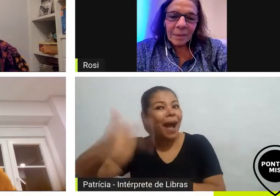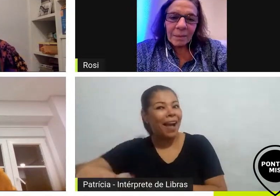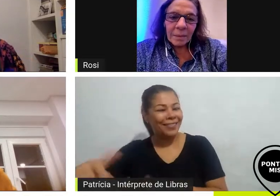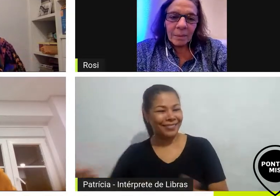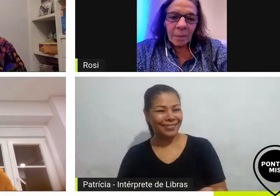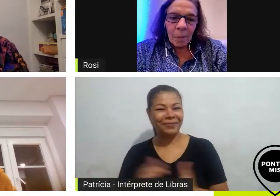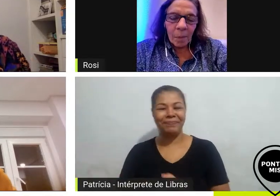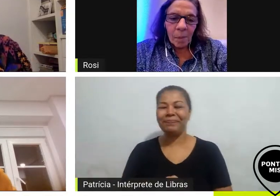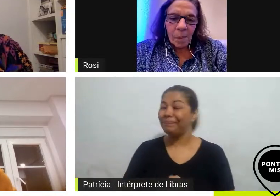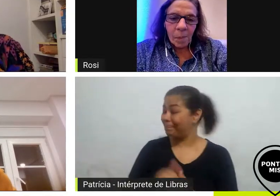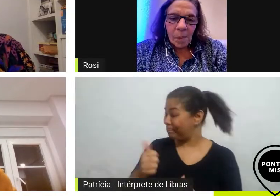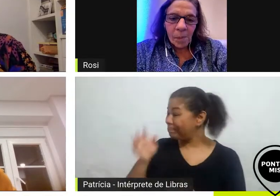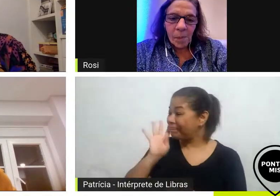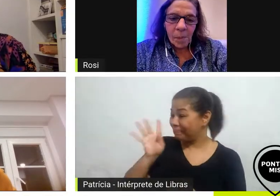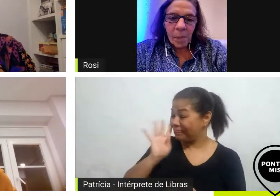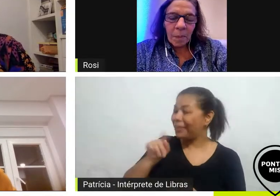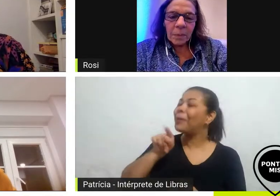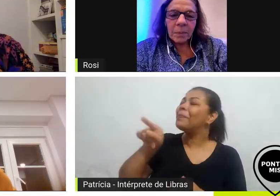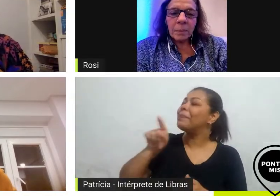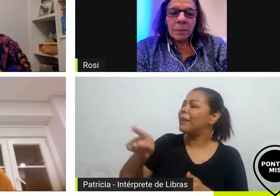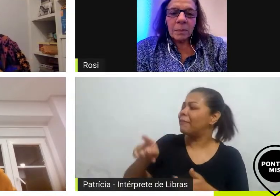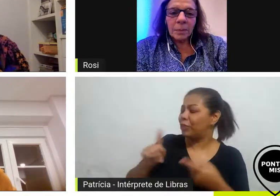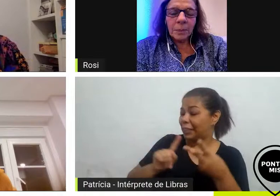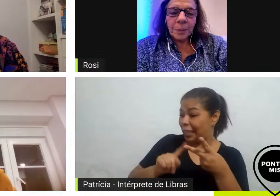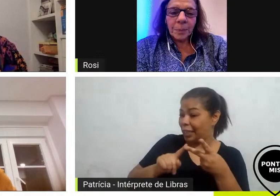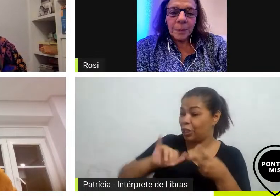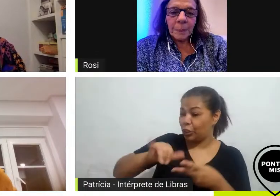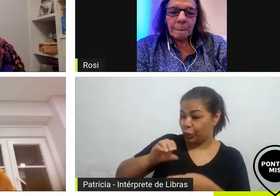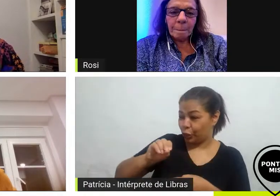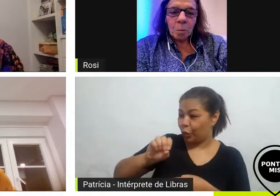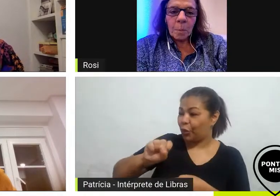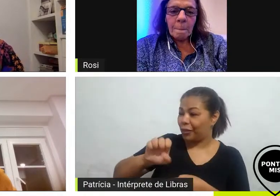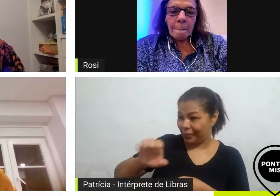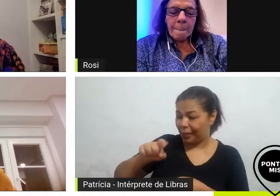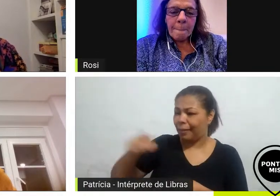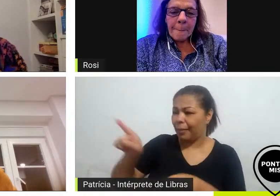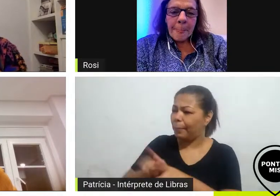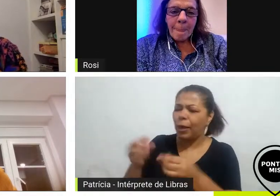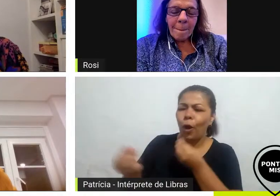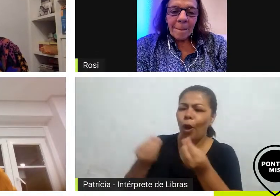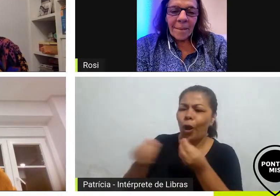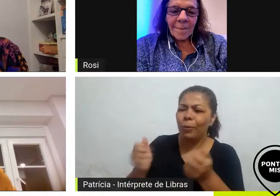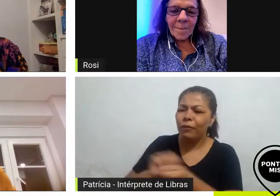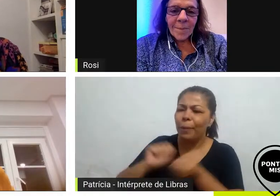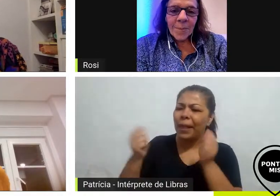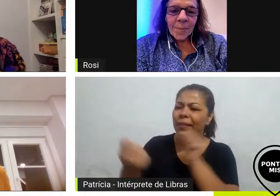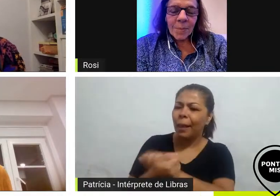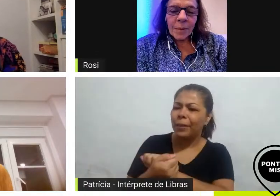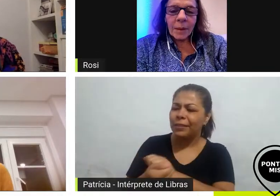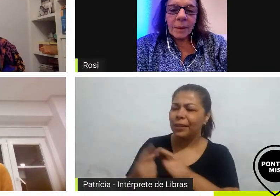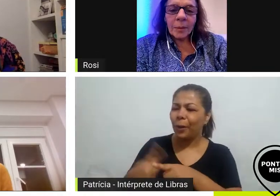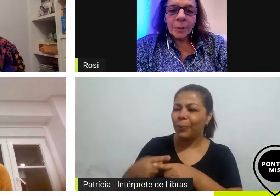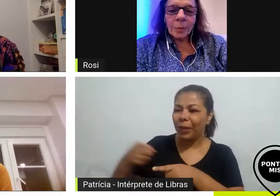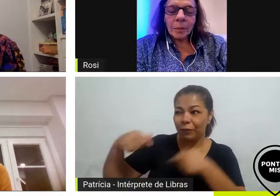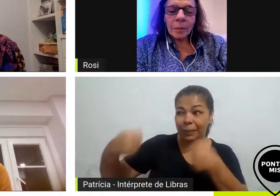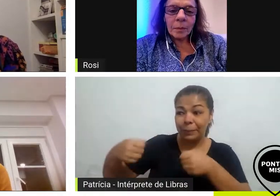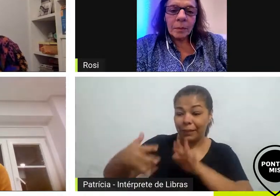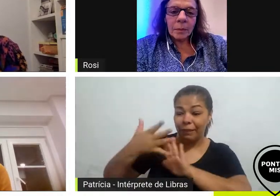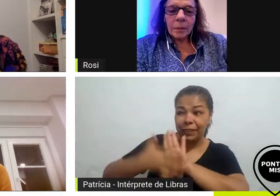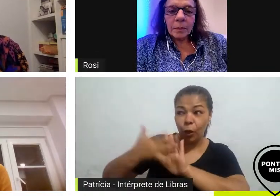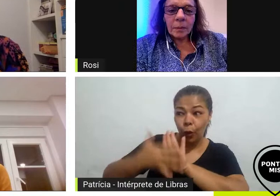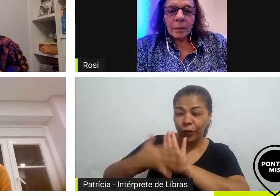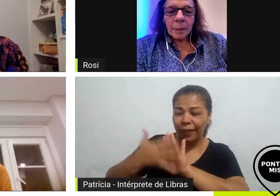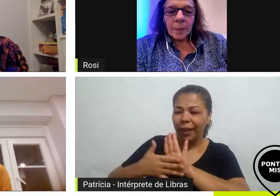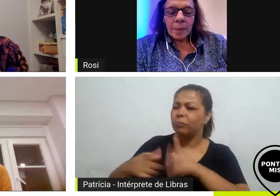José como foi essa questão da adaptação porque você entra para escrever o roteiro do filme e aí eu fico pensando que tem muita coisa ali que teve que ser